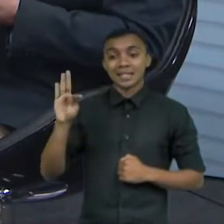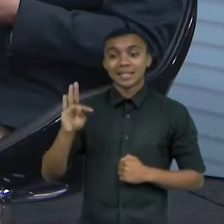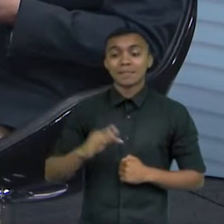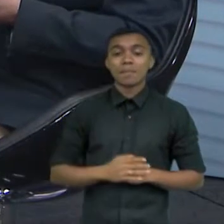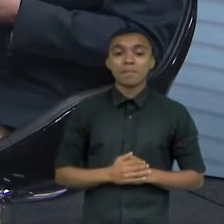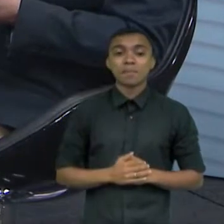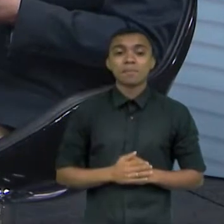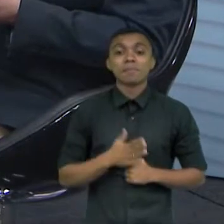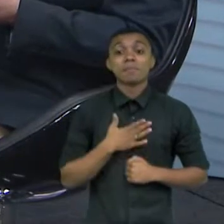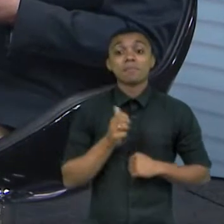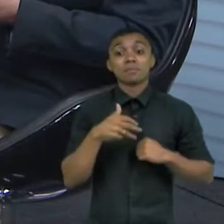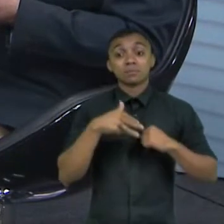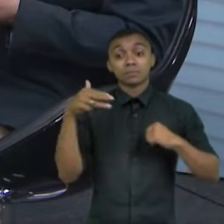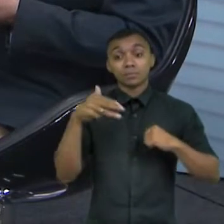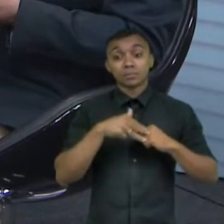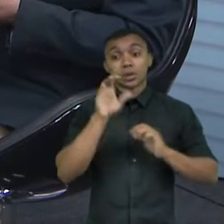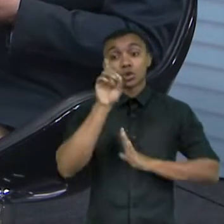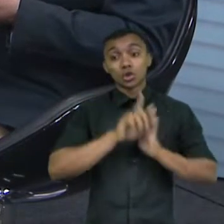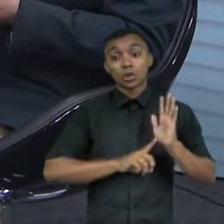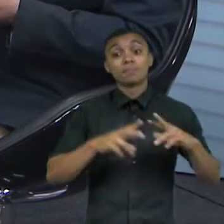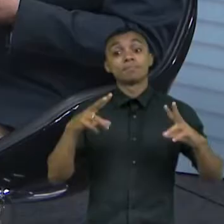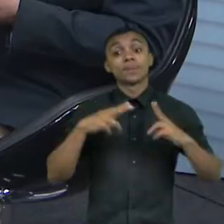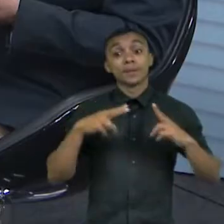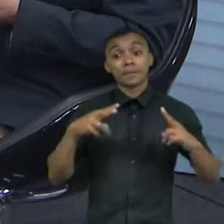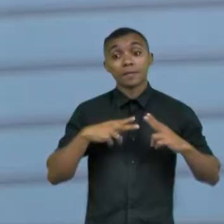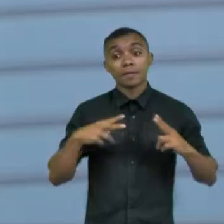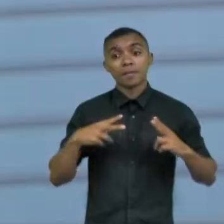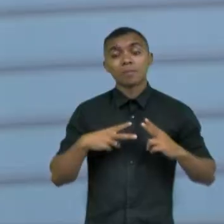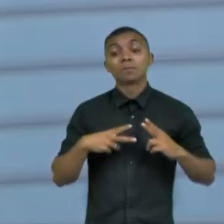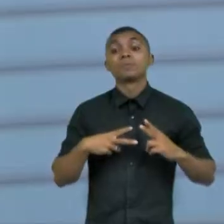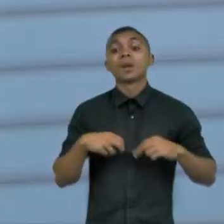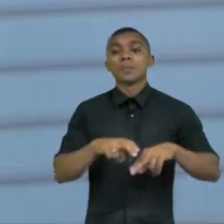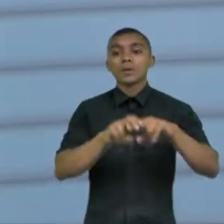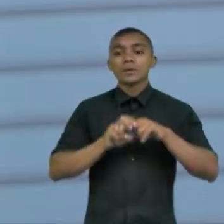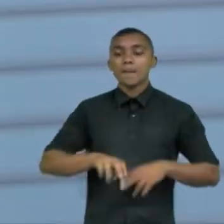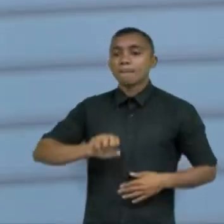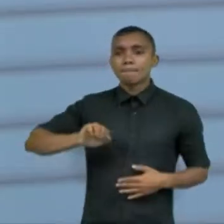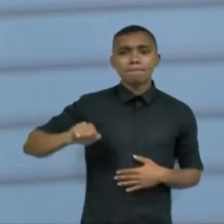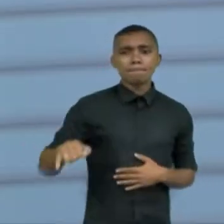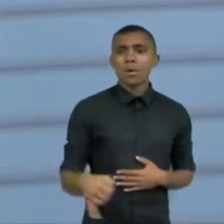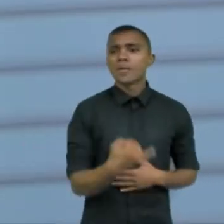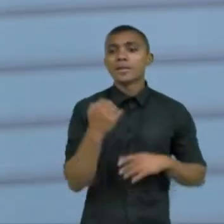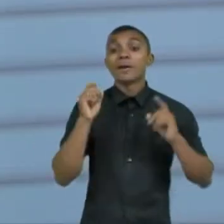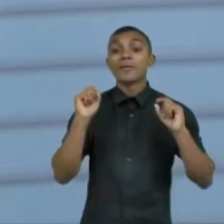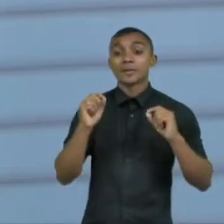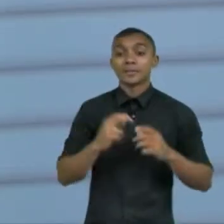mestrado em direito privado onde tive a oportunidade de